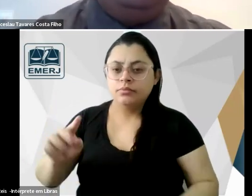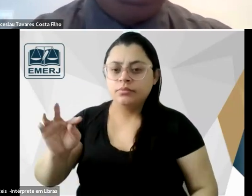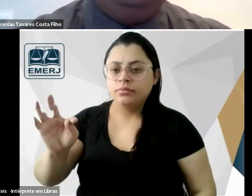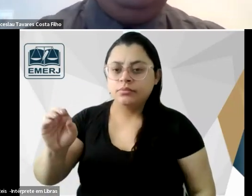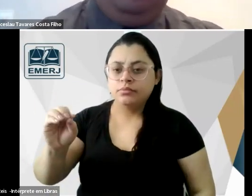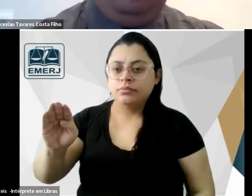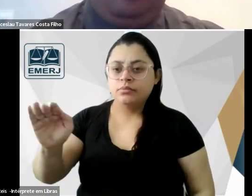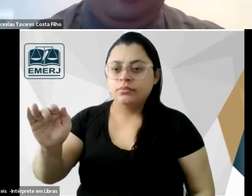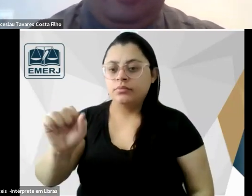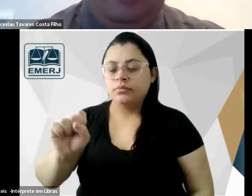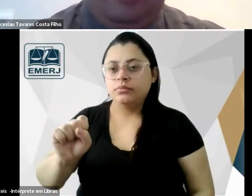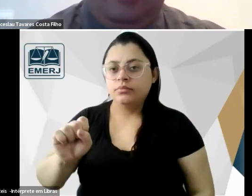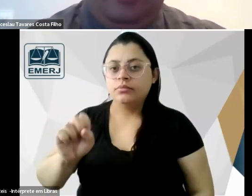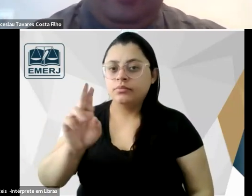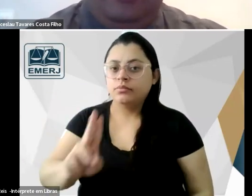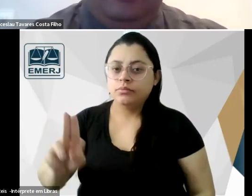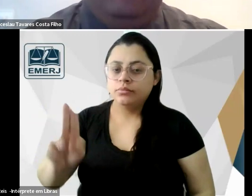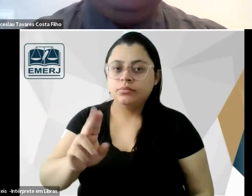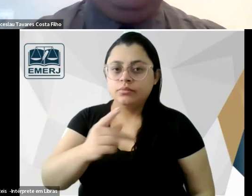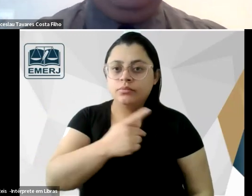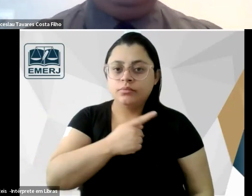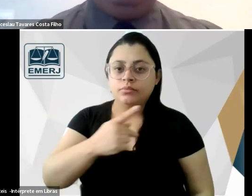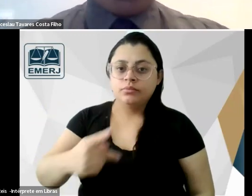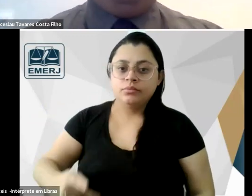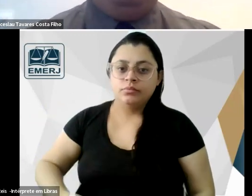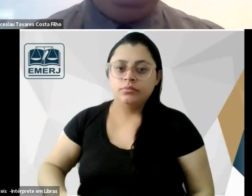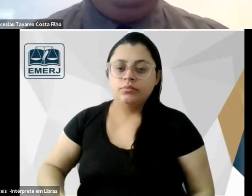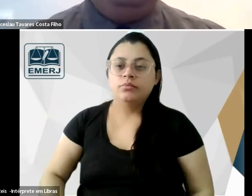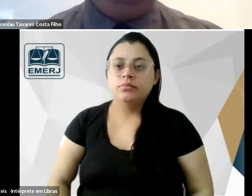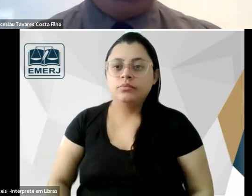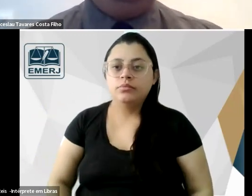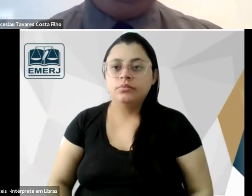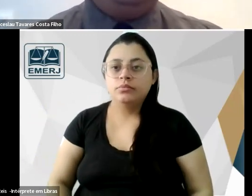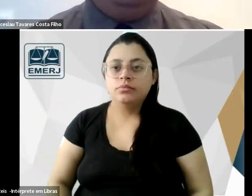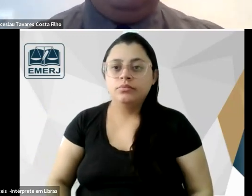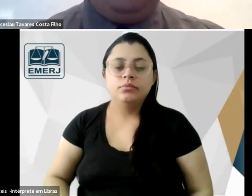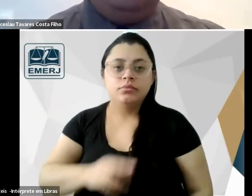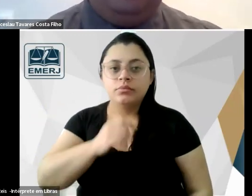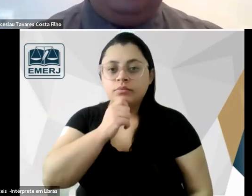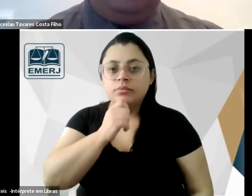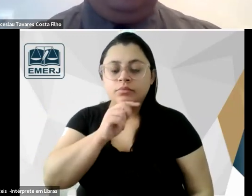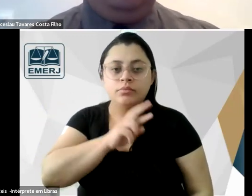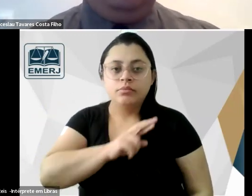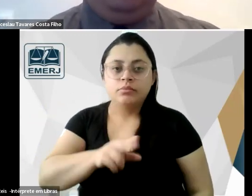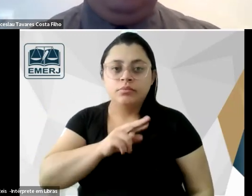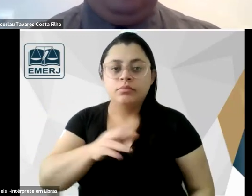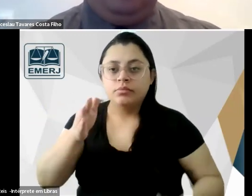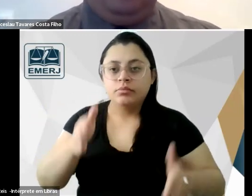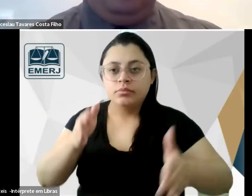a expressão presidenta e vai dizer olha ainda não é o momento das mulheres serem deputadas ou presidentas